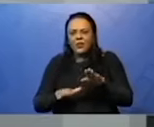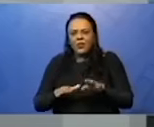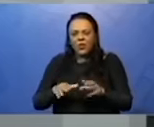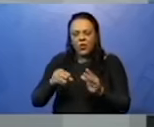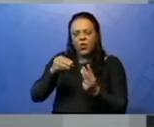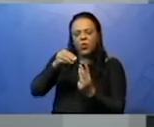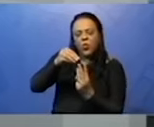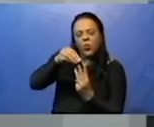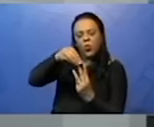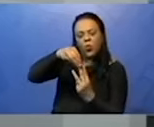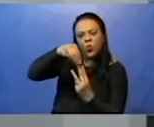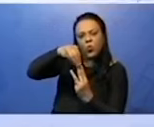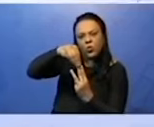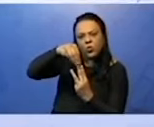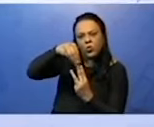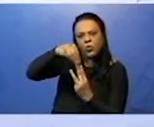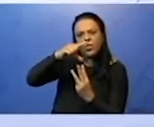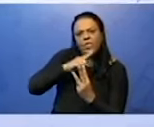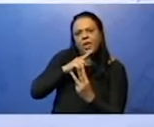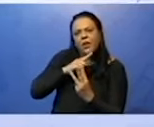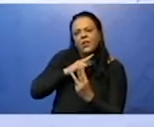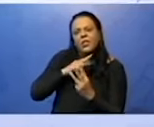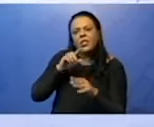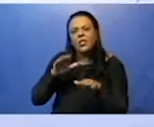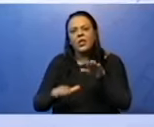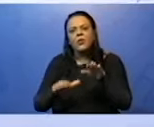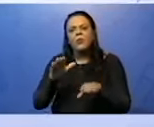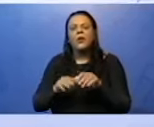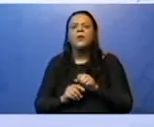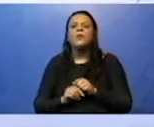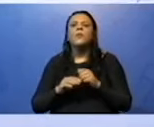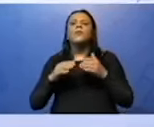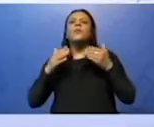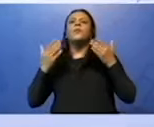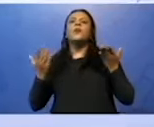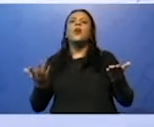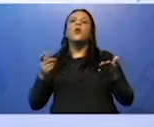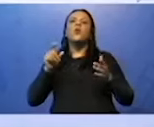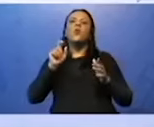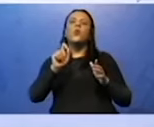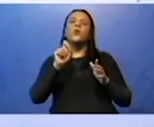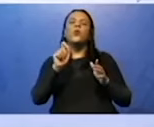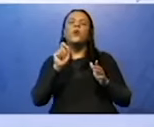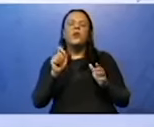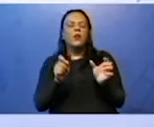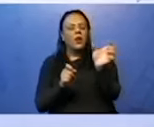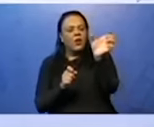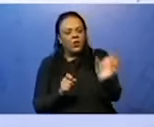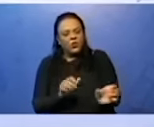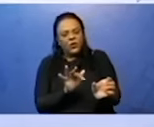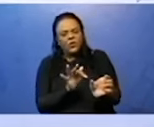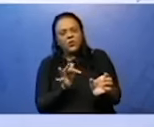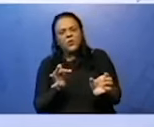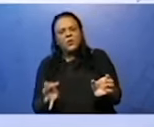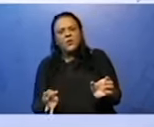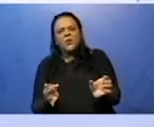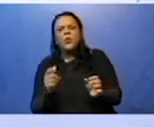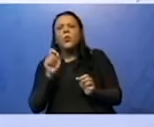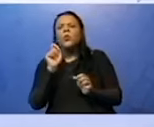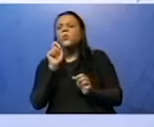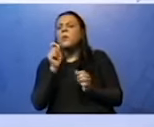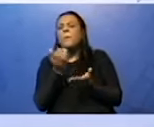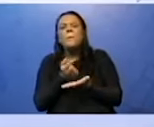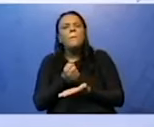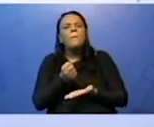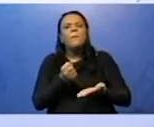que um sujeito tem, tá? Então, o que que é um sujeito simples? Pensa. O que é algo simples? É mais básico, mais